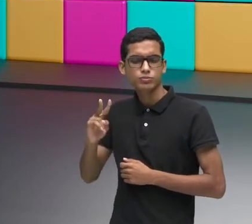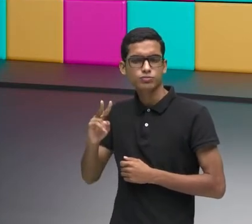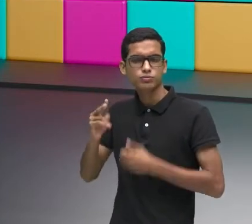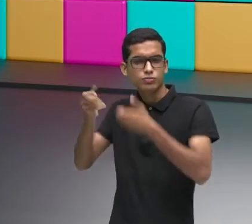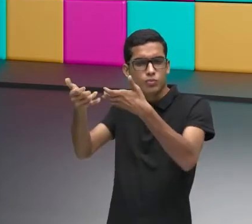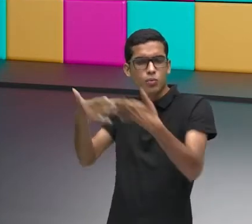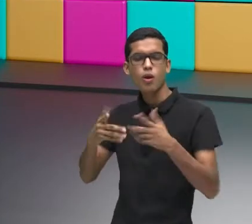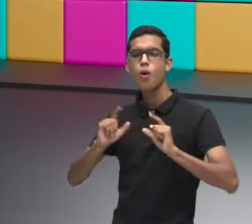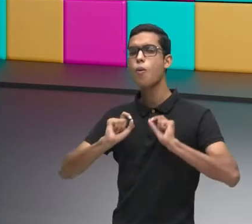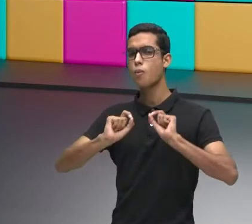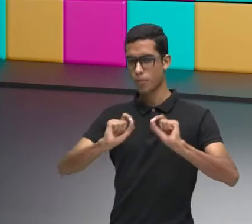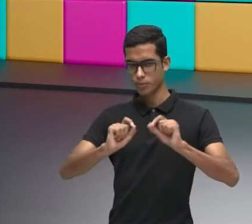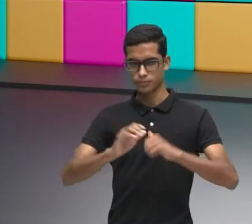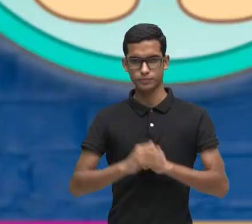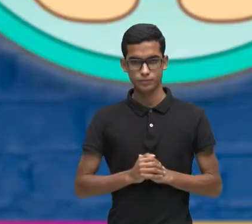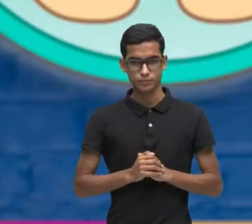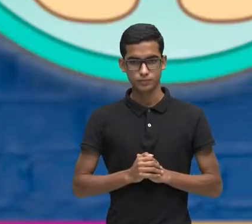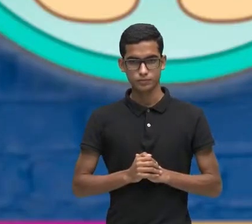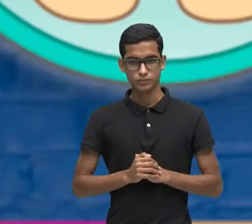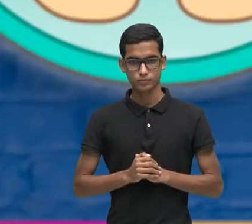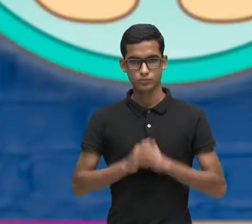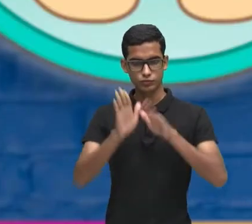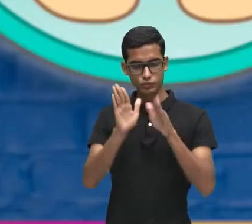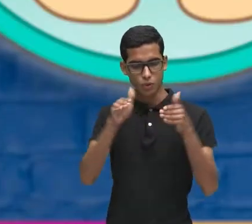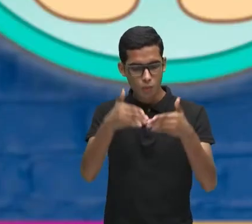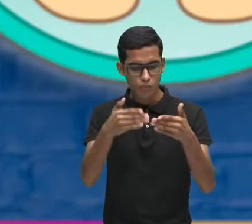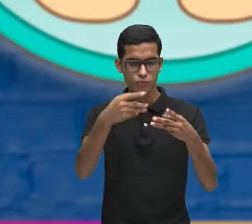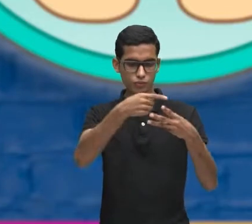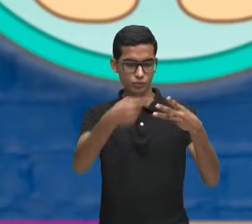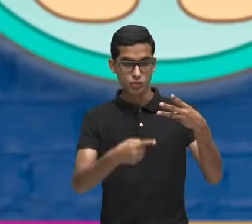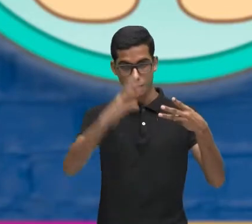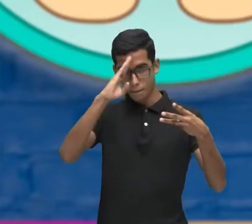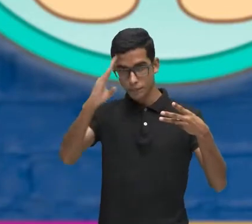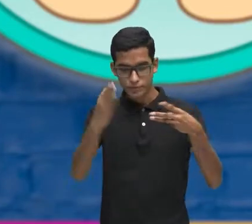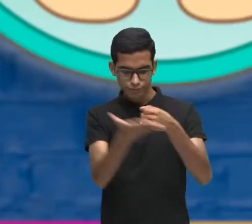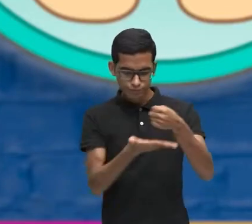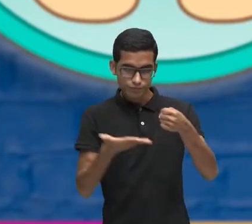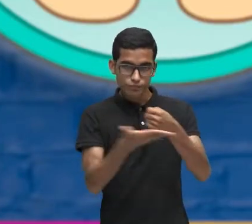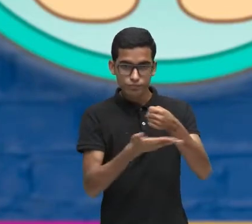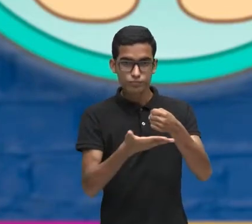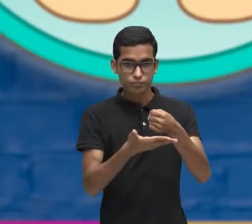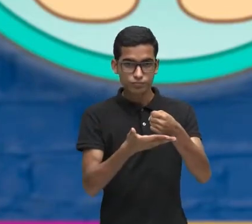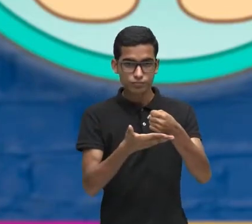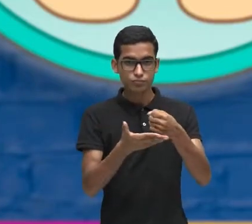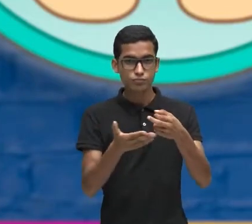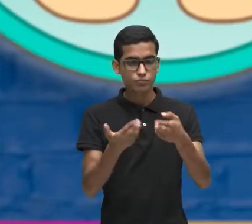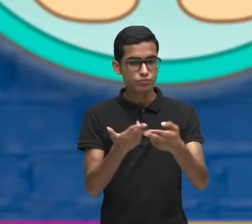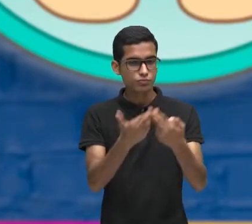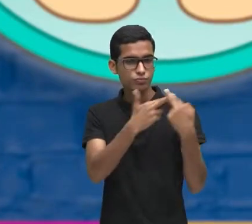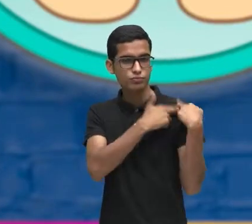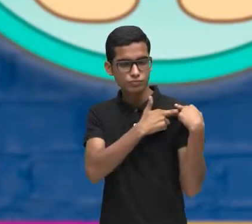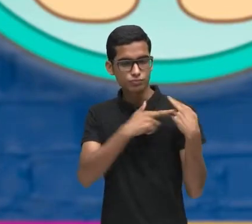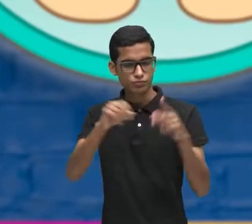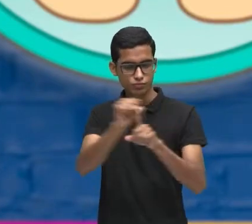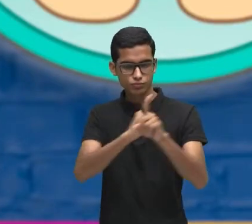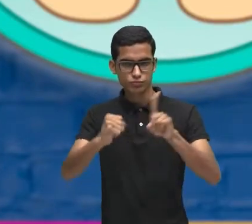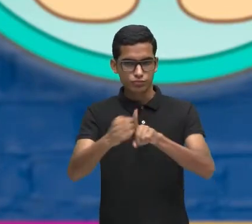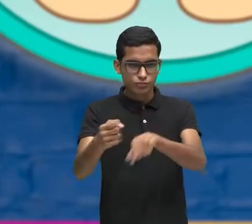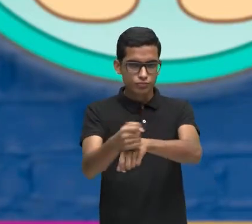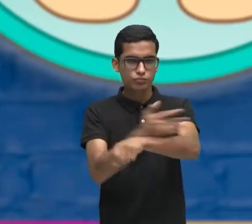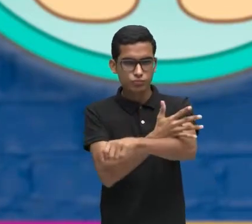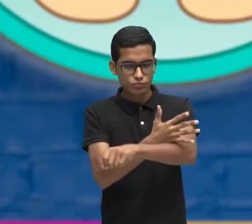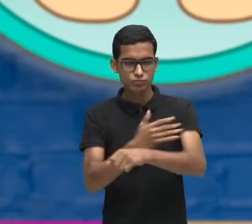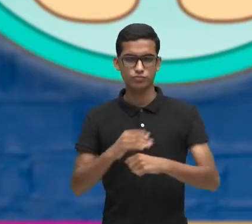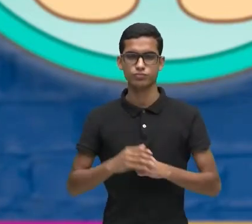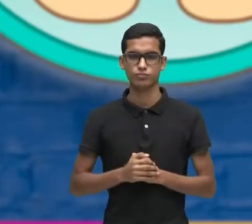Vamos buscar de novo o foco nos três pilares principais das competências socioemocionais, né? Que é